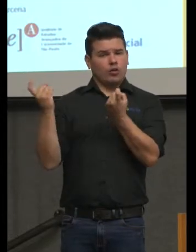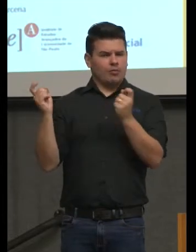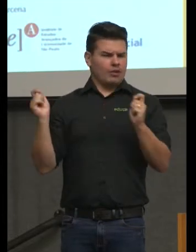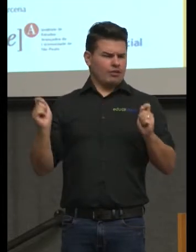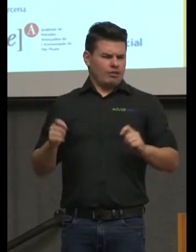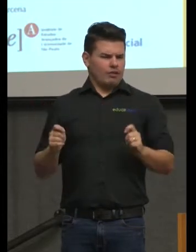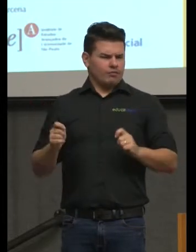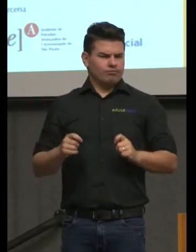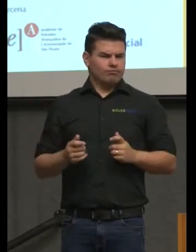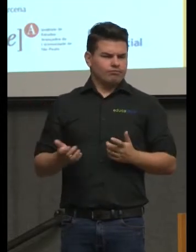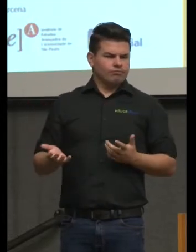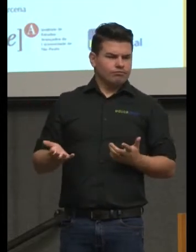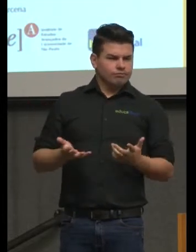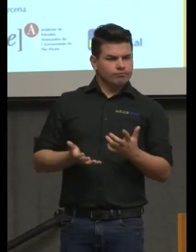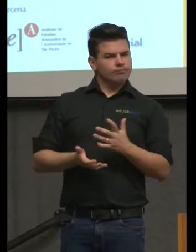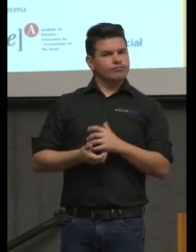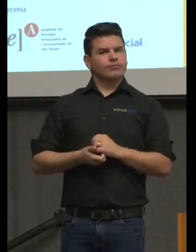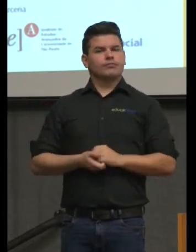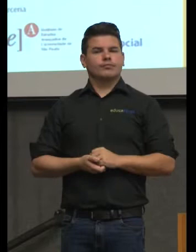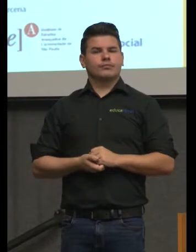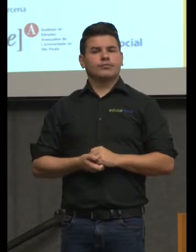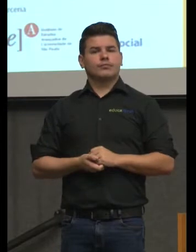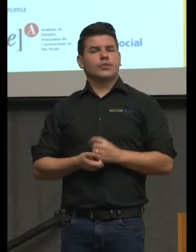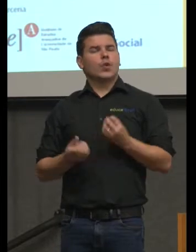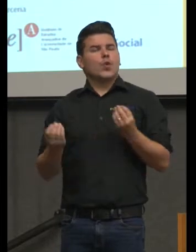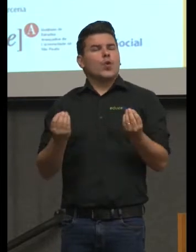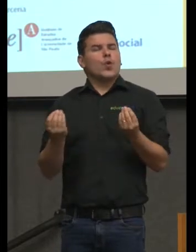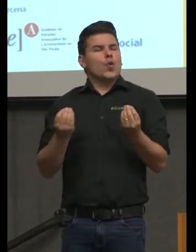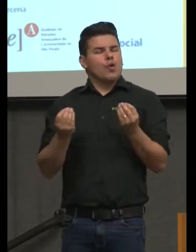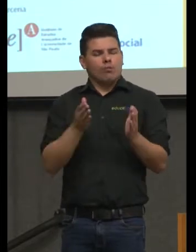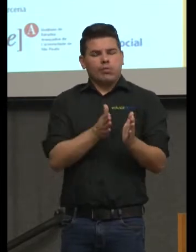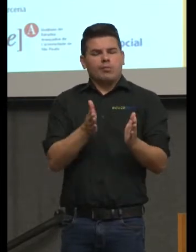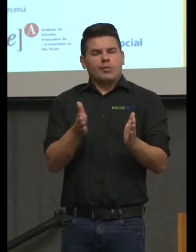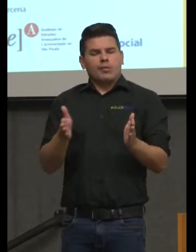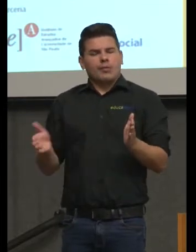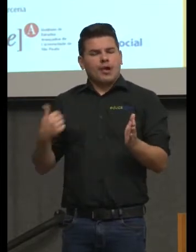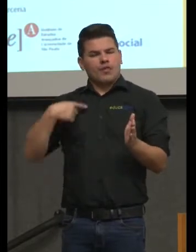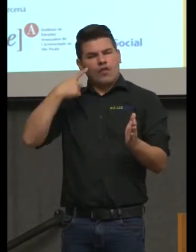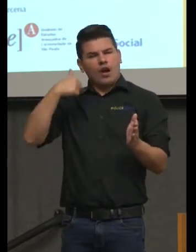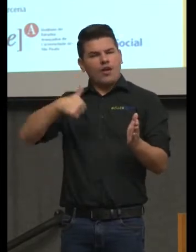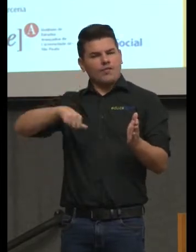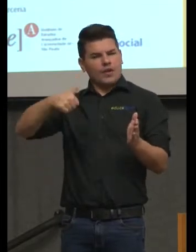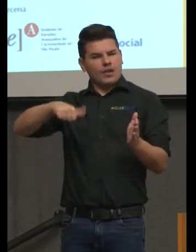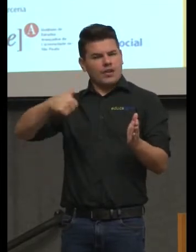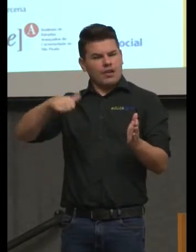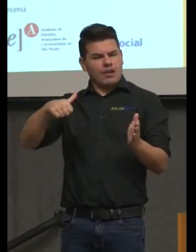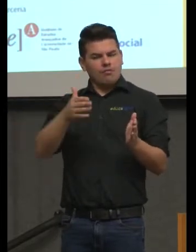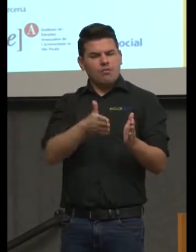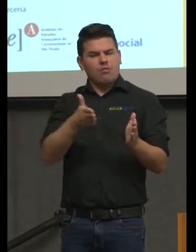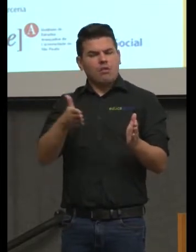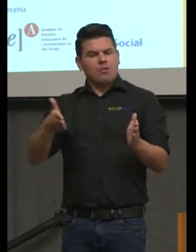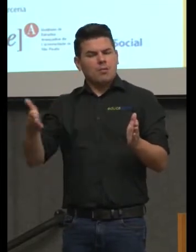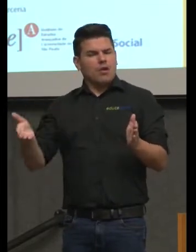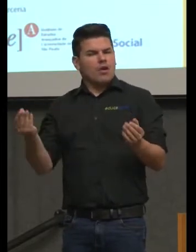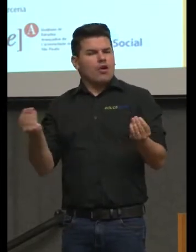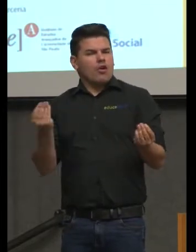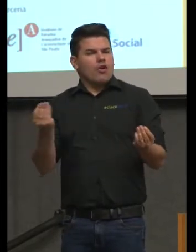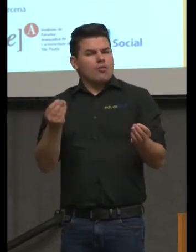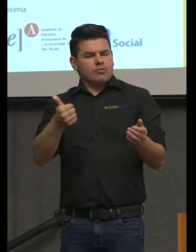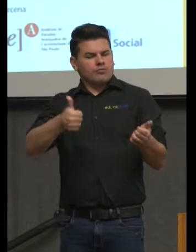Planeja. E em que medida a gente avalia em que medida essa